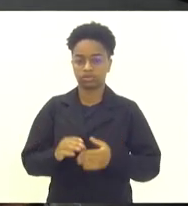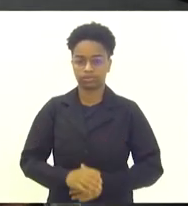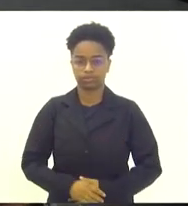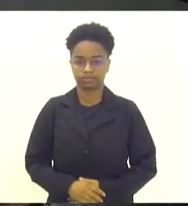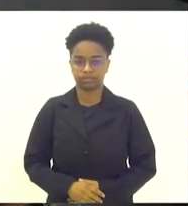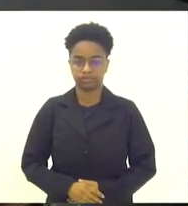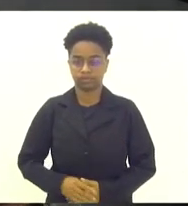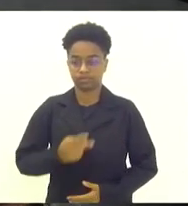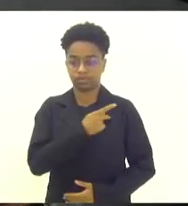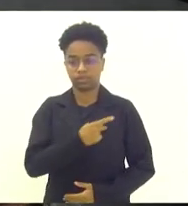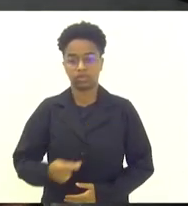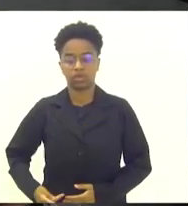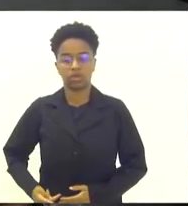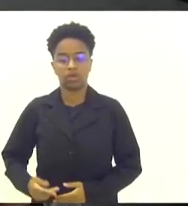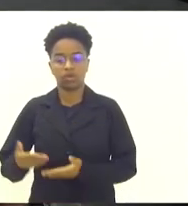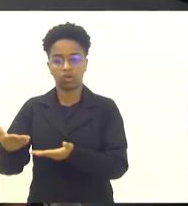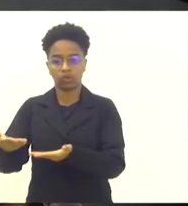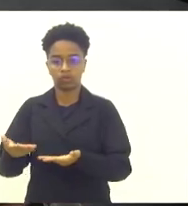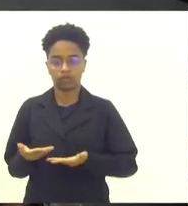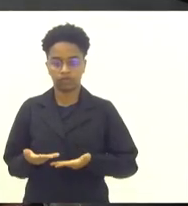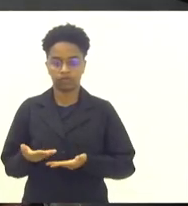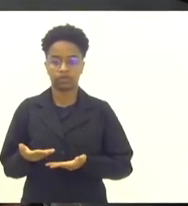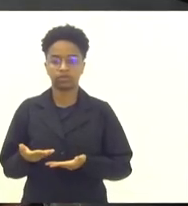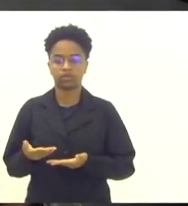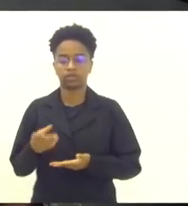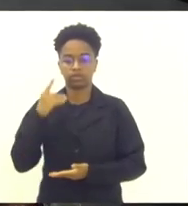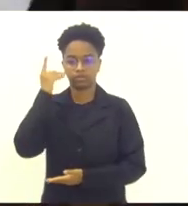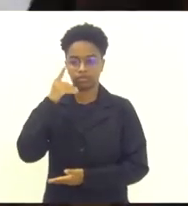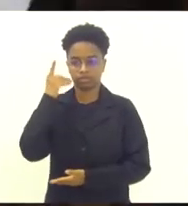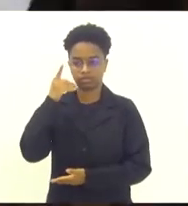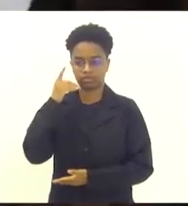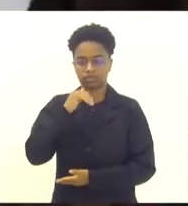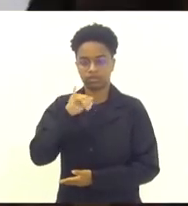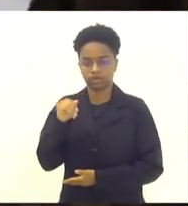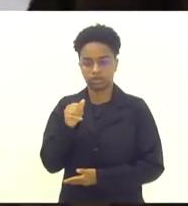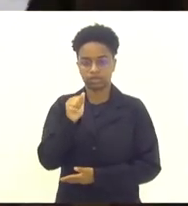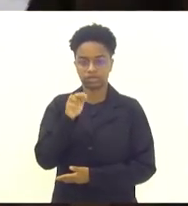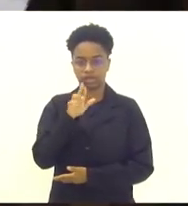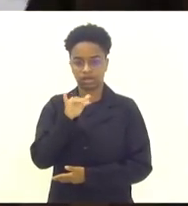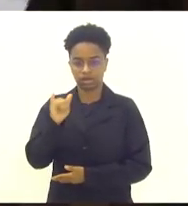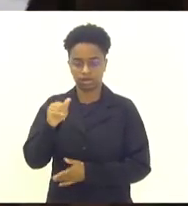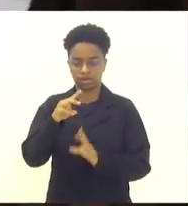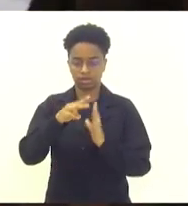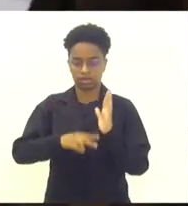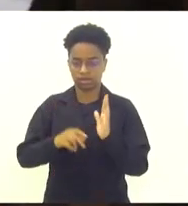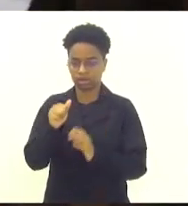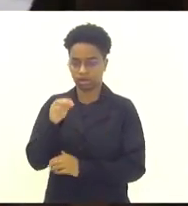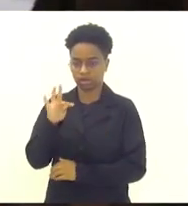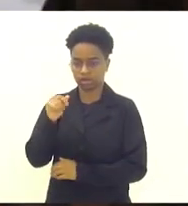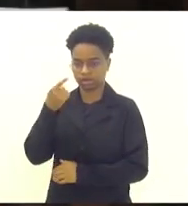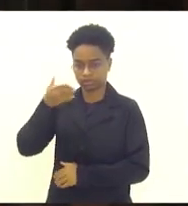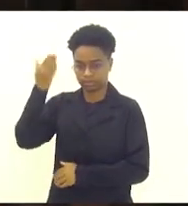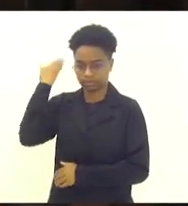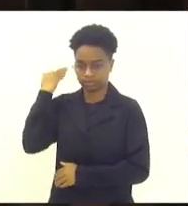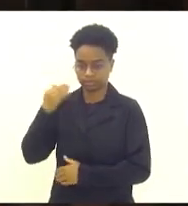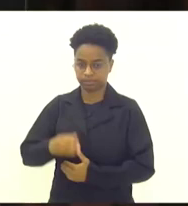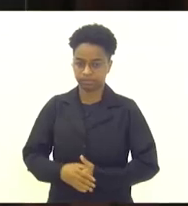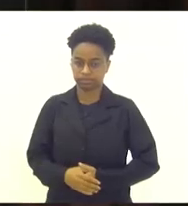A presidência convida o nobre deputado Jari para fazer a leitura da ata da sessão anterior.